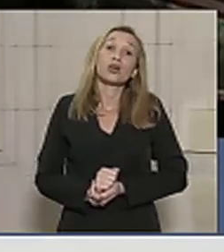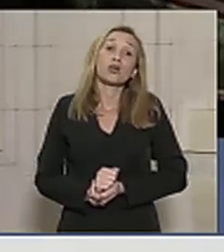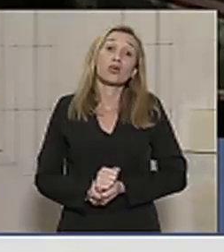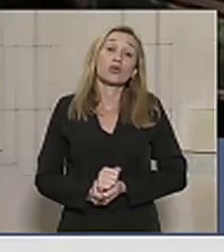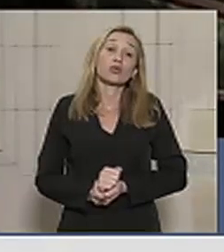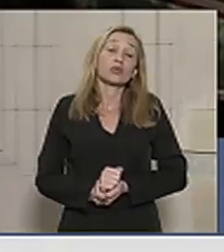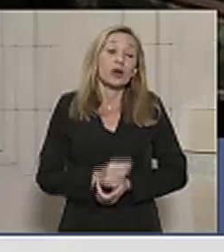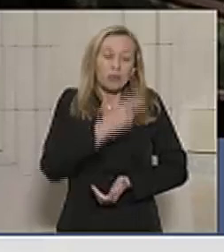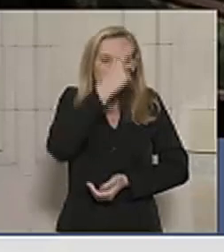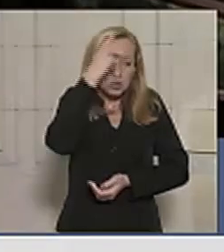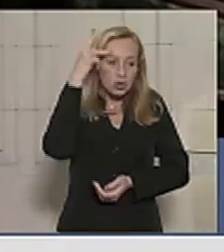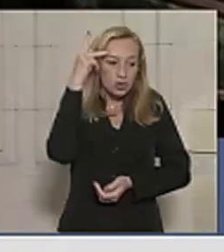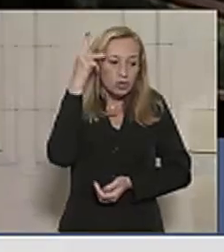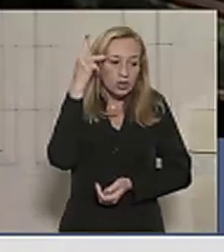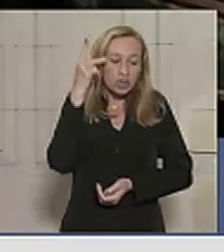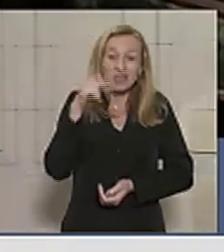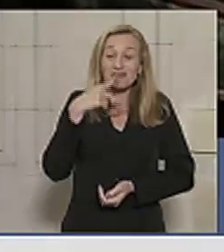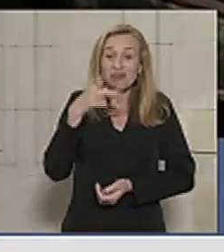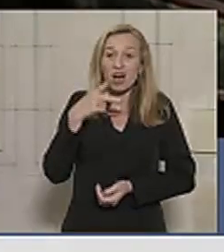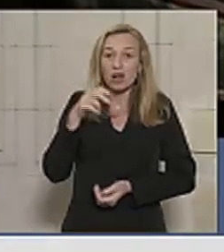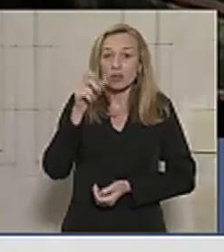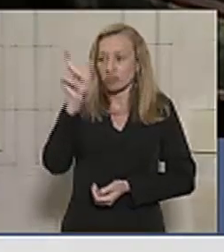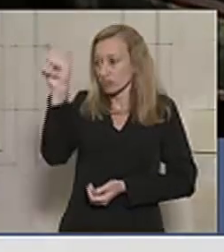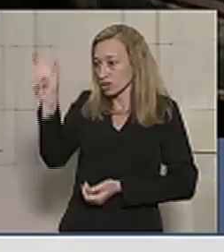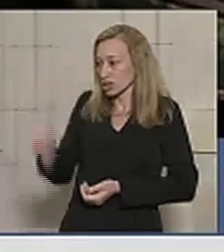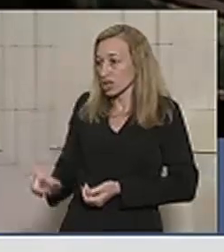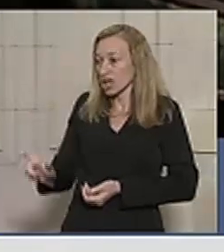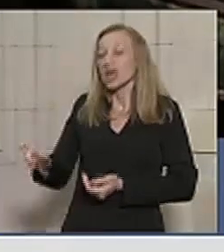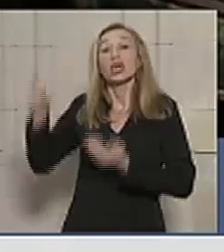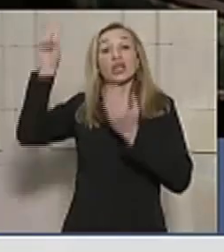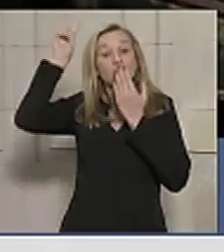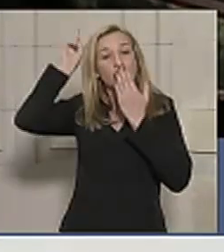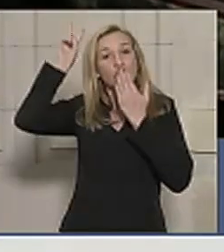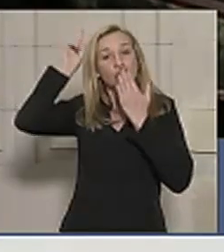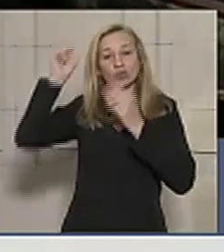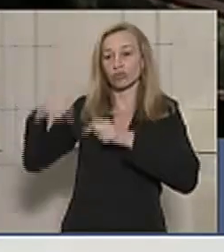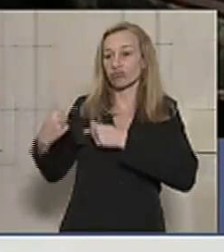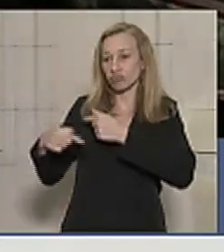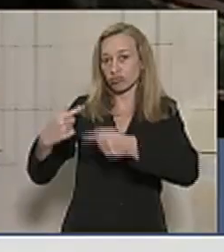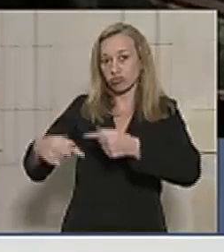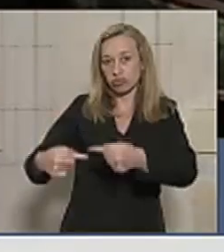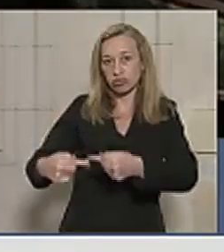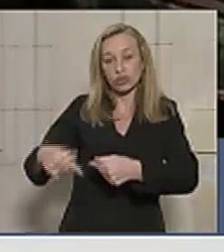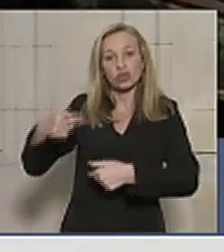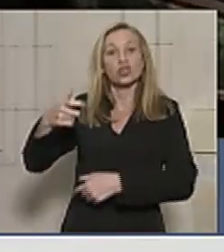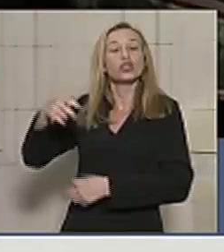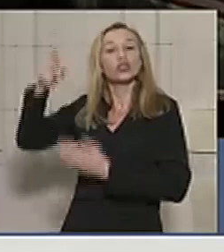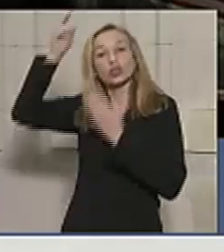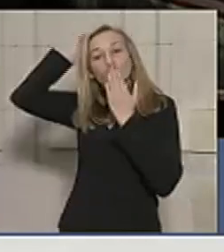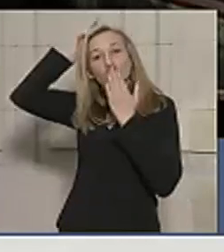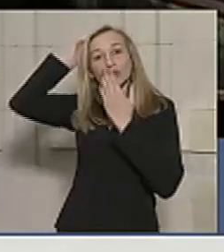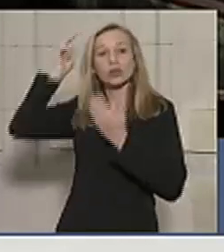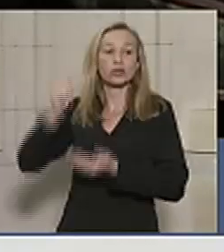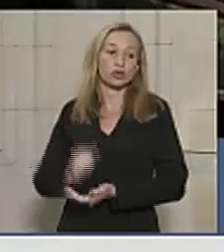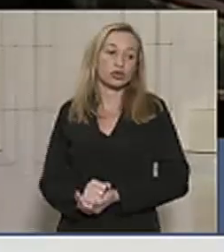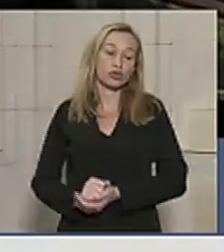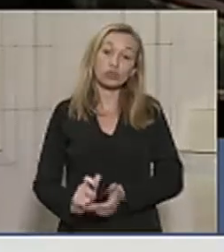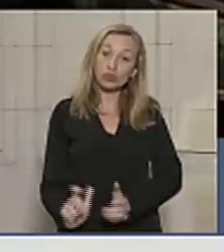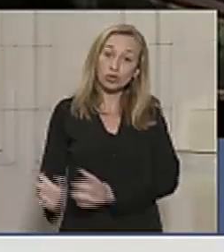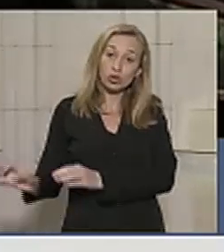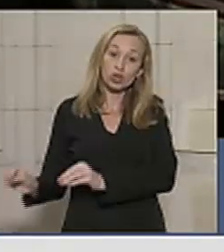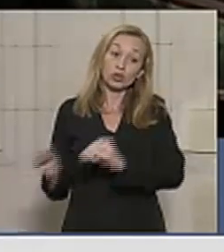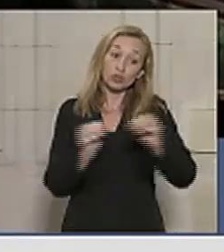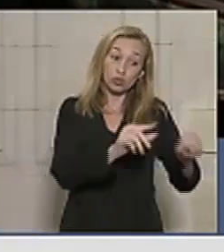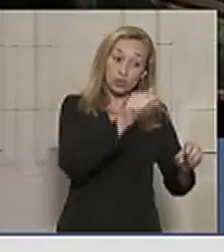que se dizem índios ou descendentes de índios, mas verifiquei, sim, a presença de